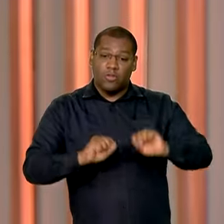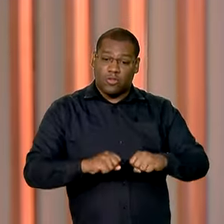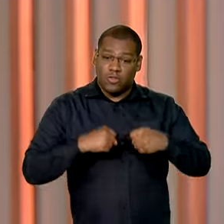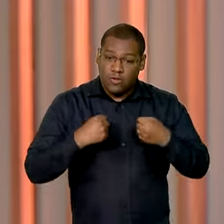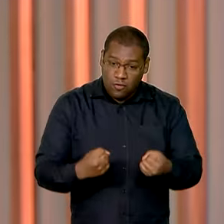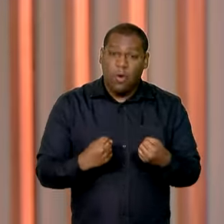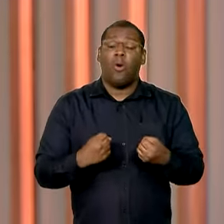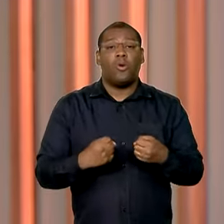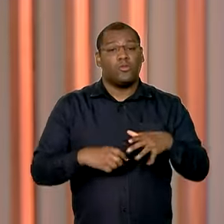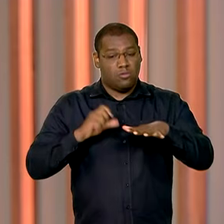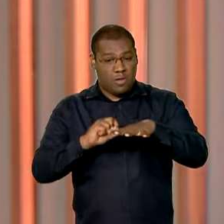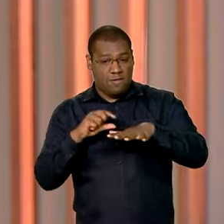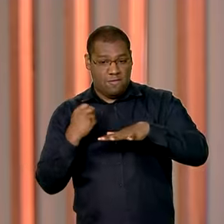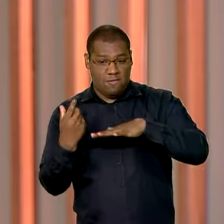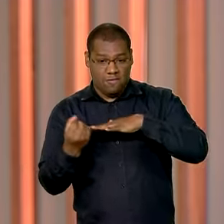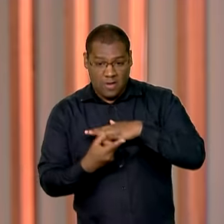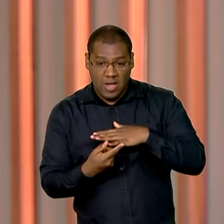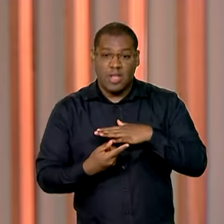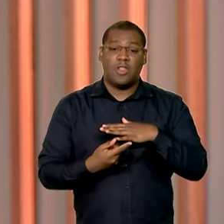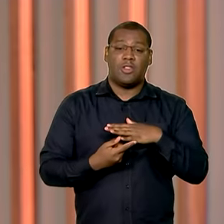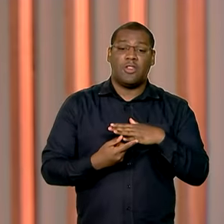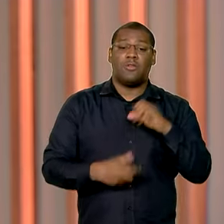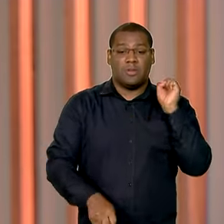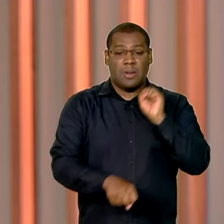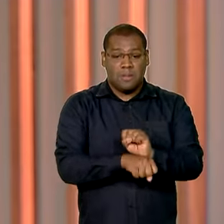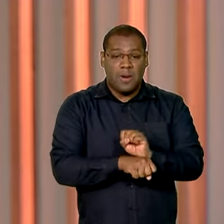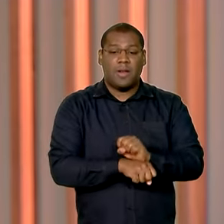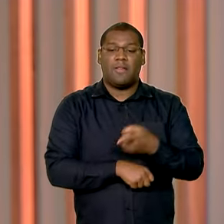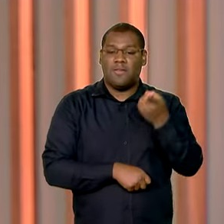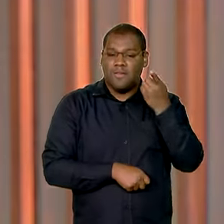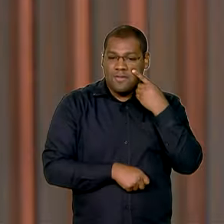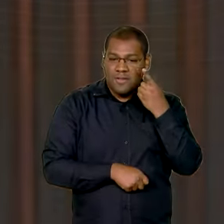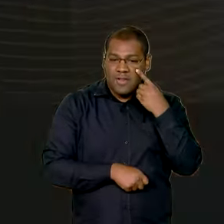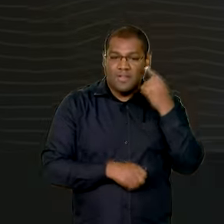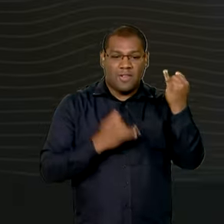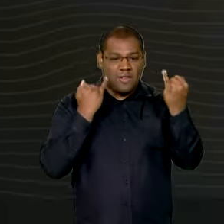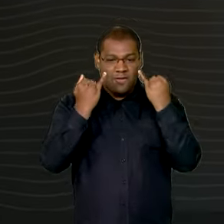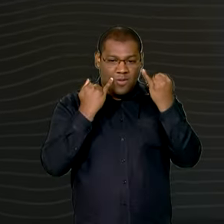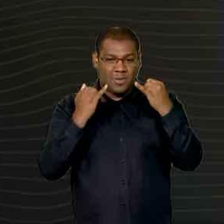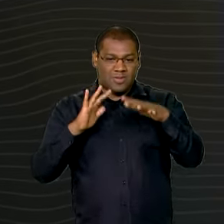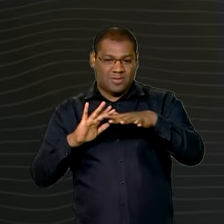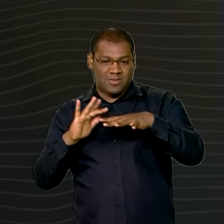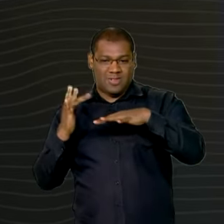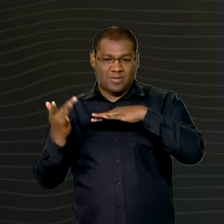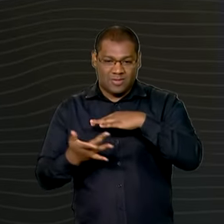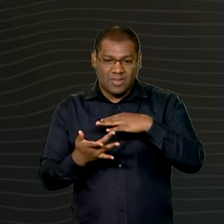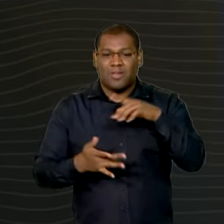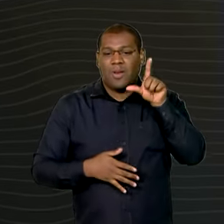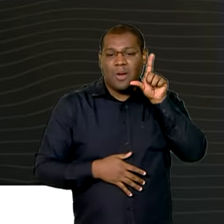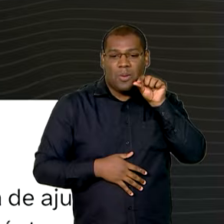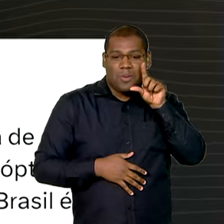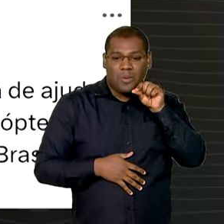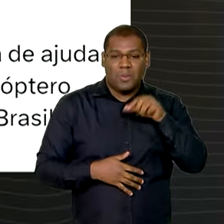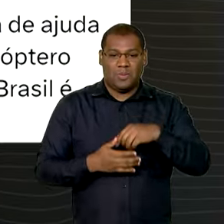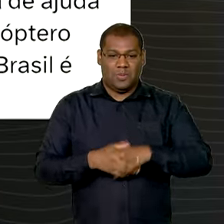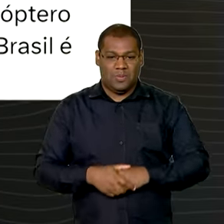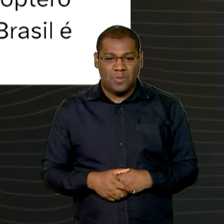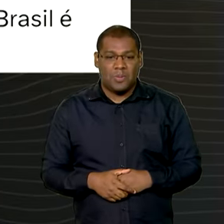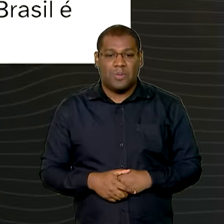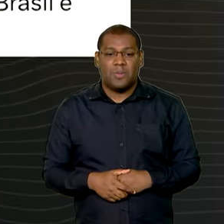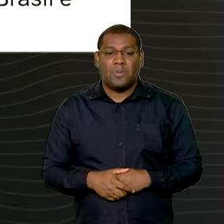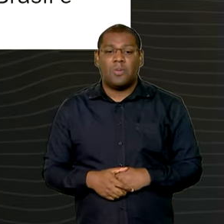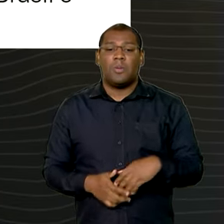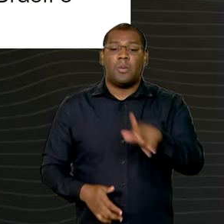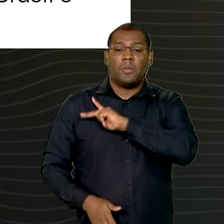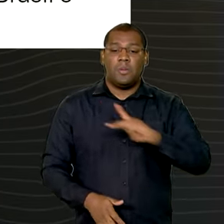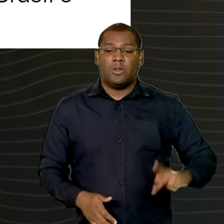desmentir essas informações falsas como vamos ver agora no nosso giro de redes no antigo twitter a rede X começando por uma